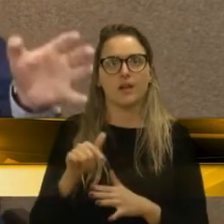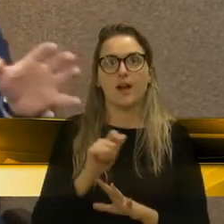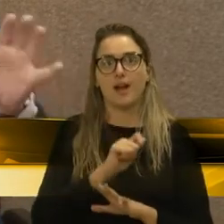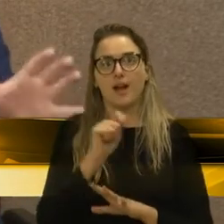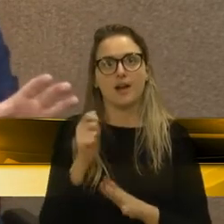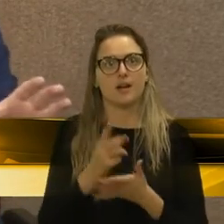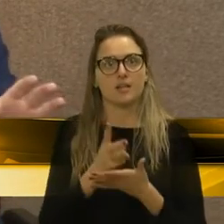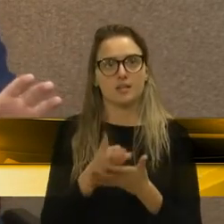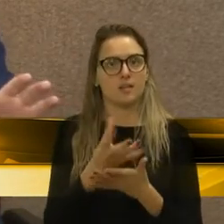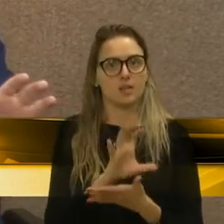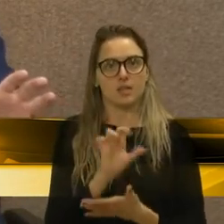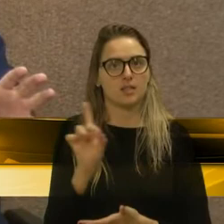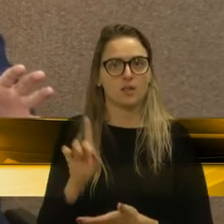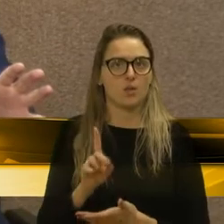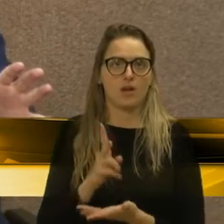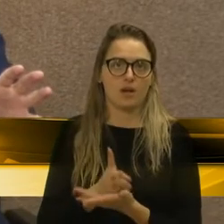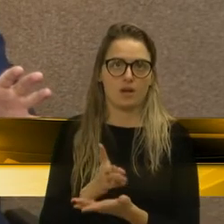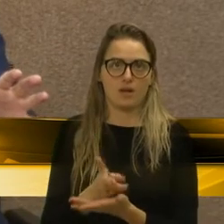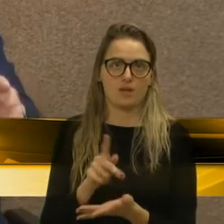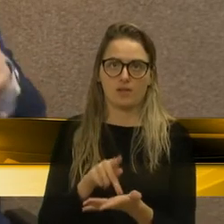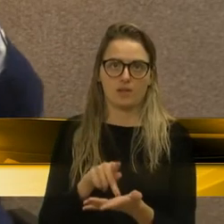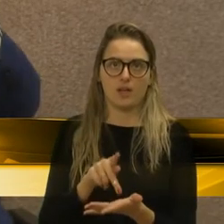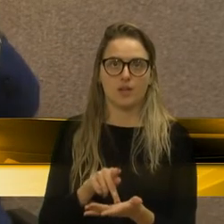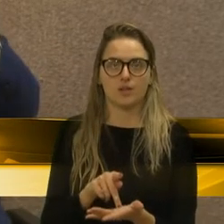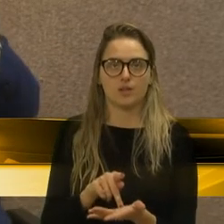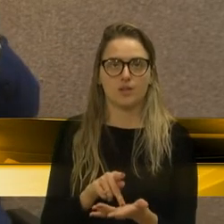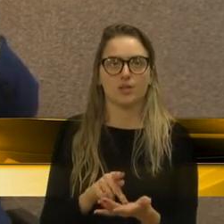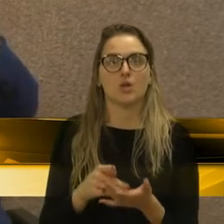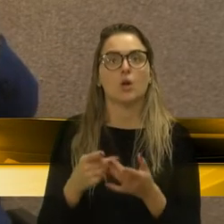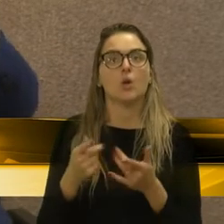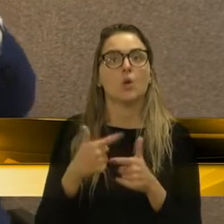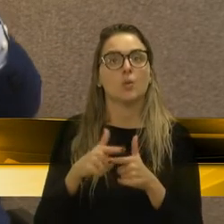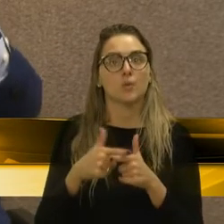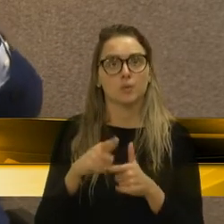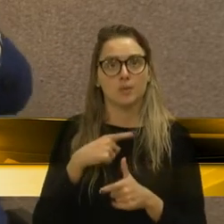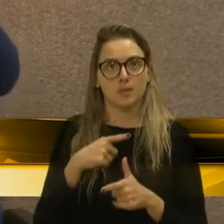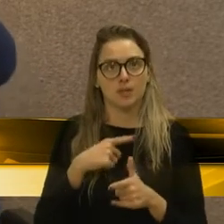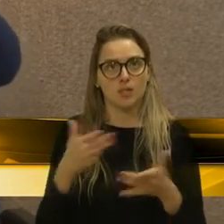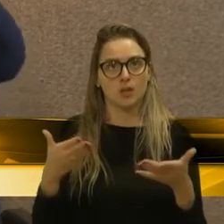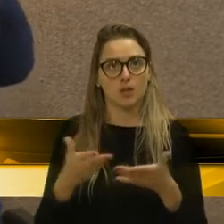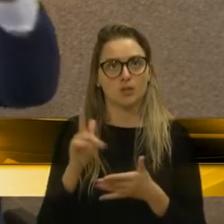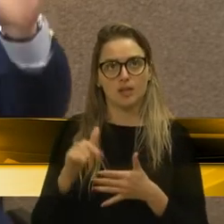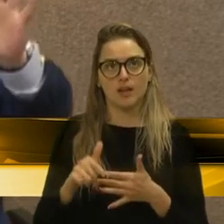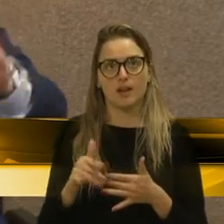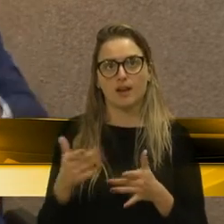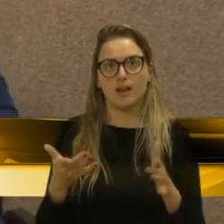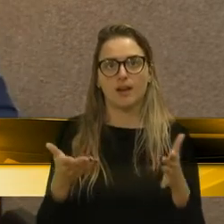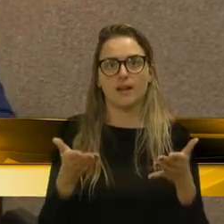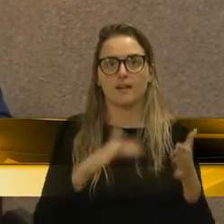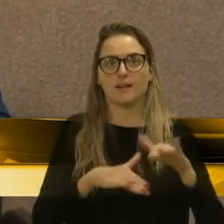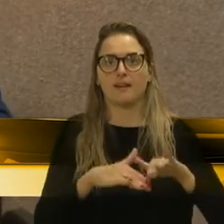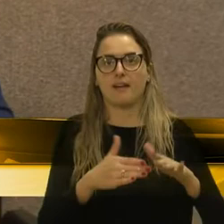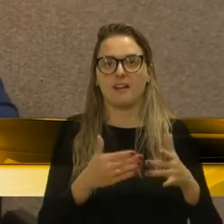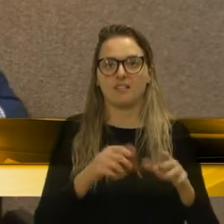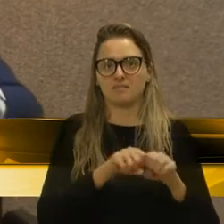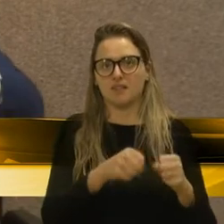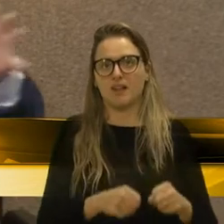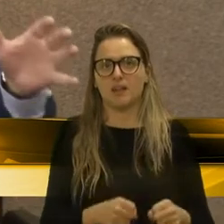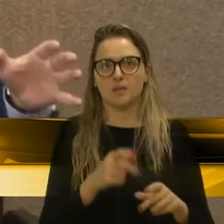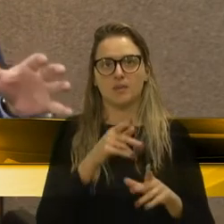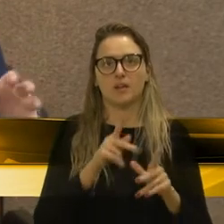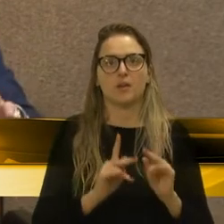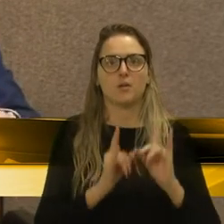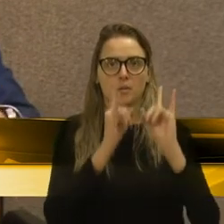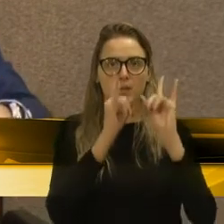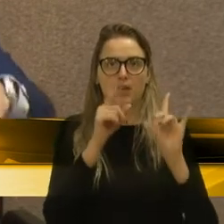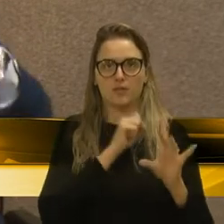foi sempre assim, não é verdade. A situação como está hoje, e para o senso comum é muito fácil, ah, derruba, prédio velho, não tem